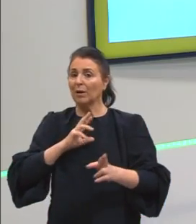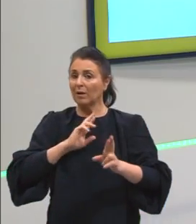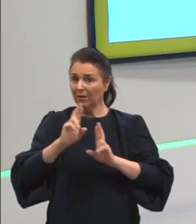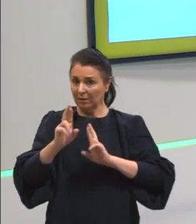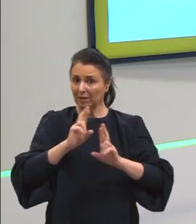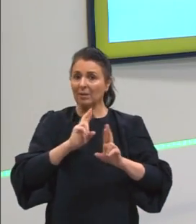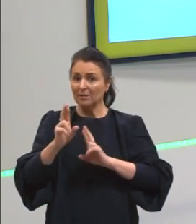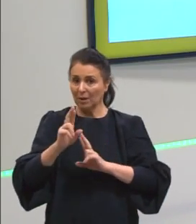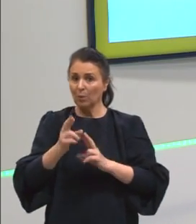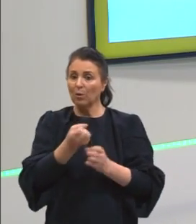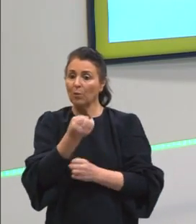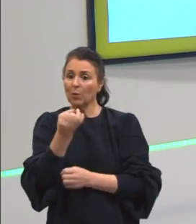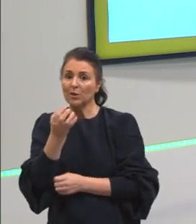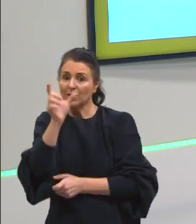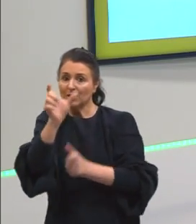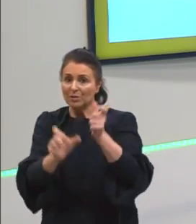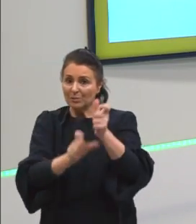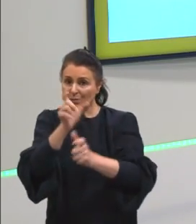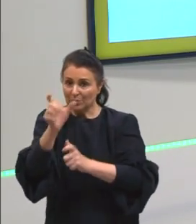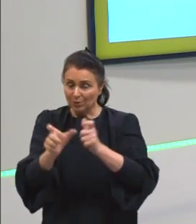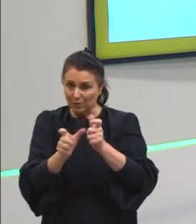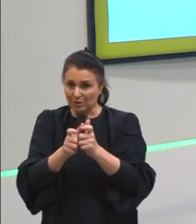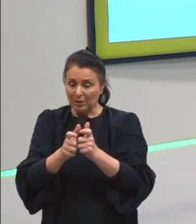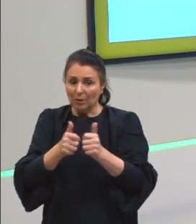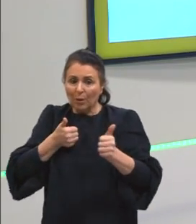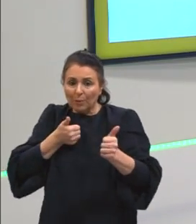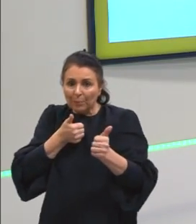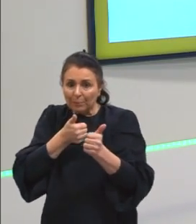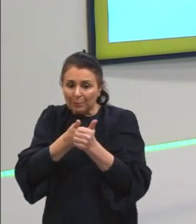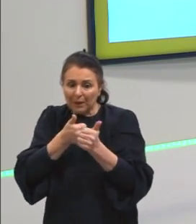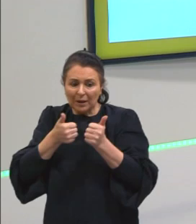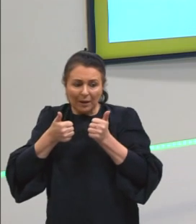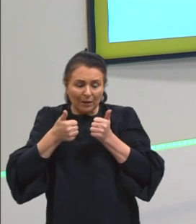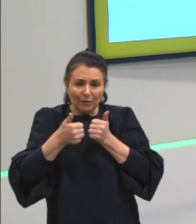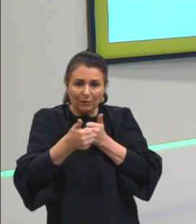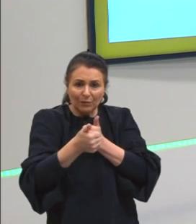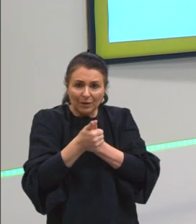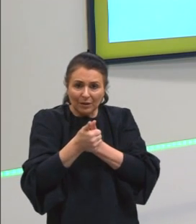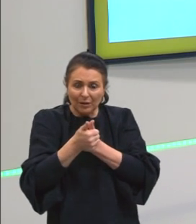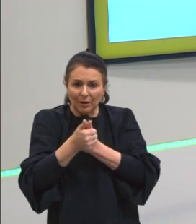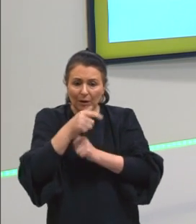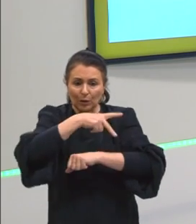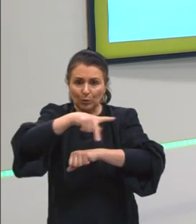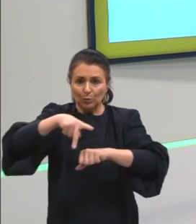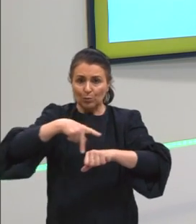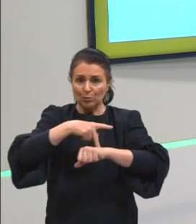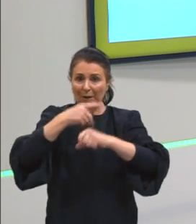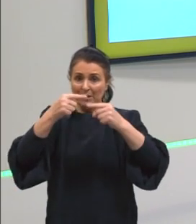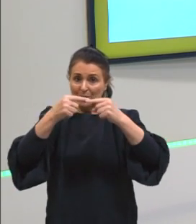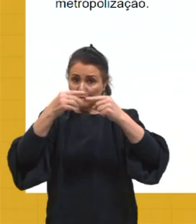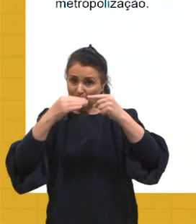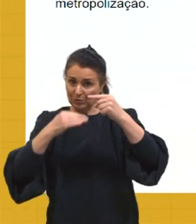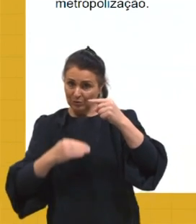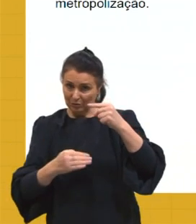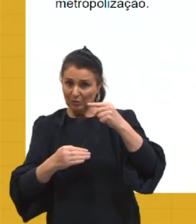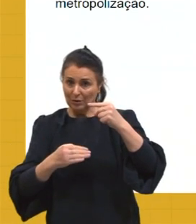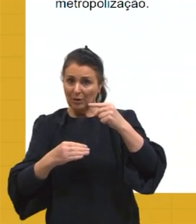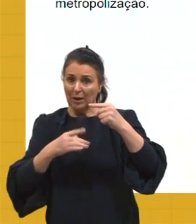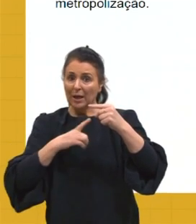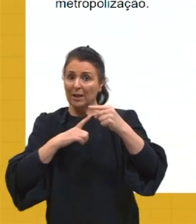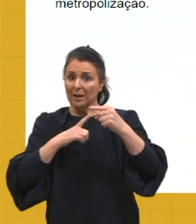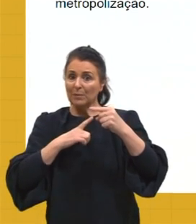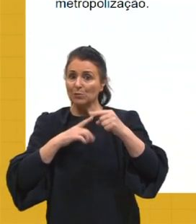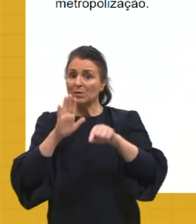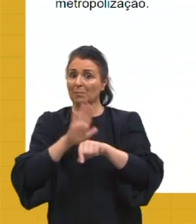tá, então, a periferia, né, desses países subdesenvolvidos acaba sendo ocupado por pessoas com menos poder aquisitivo, tá,